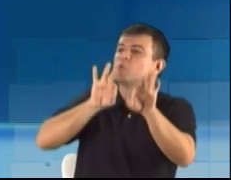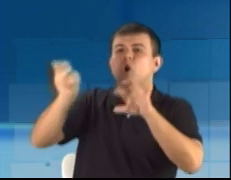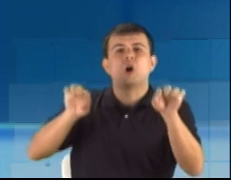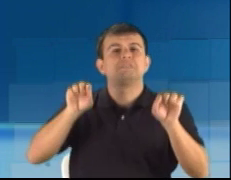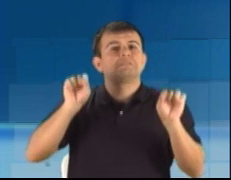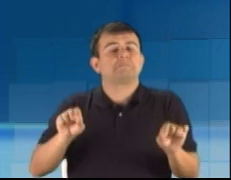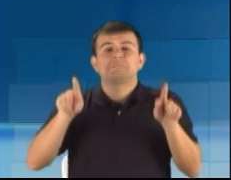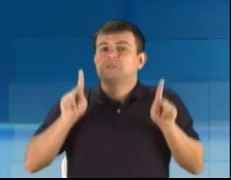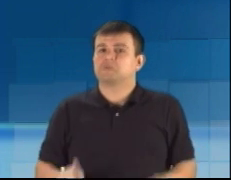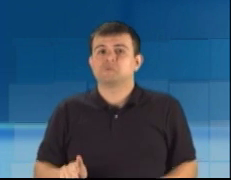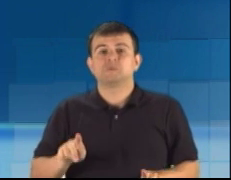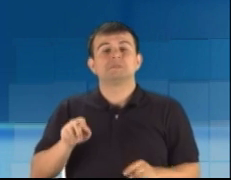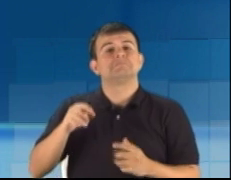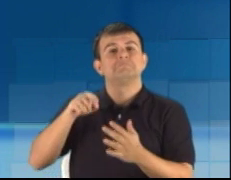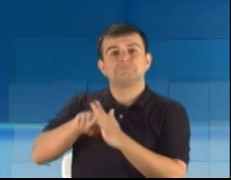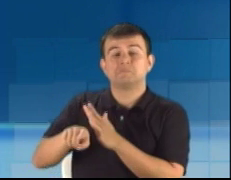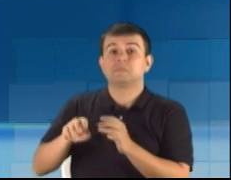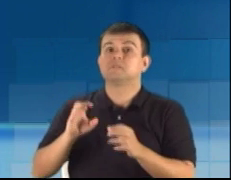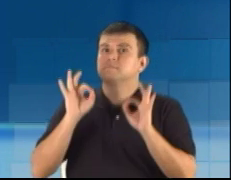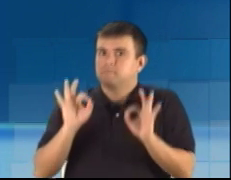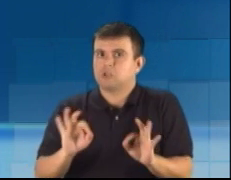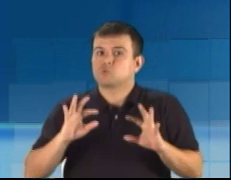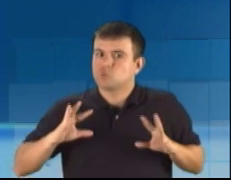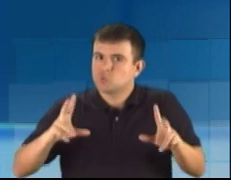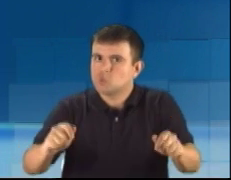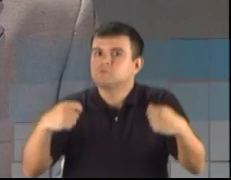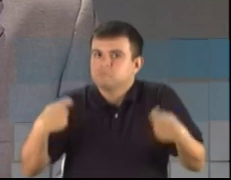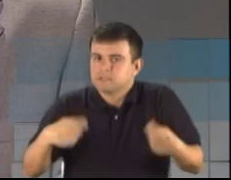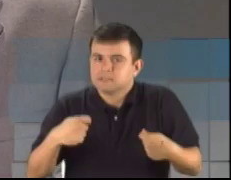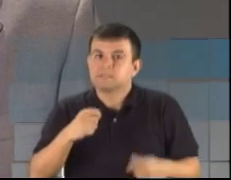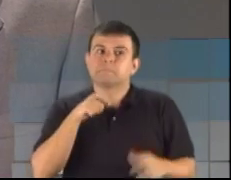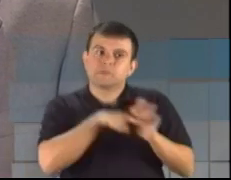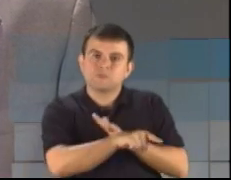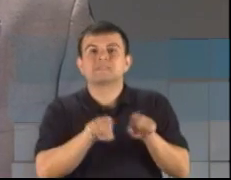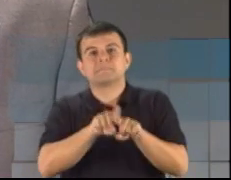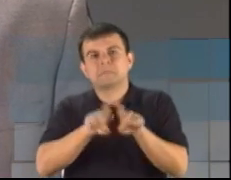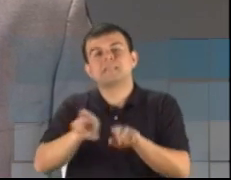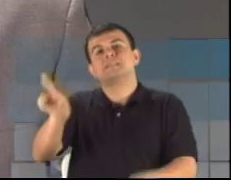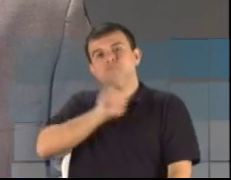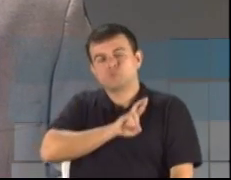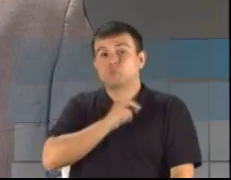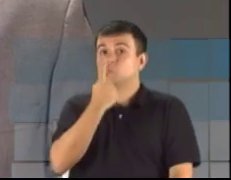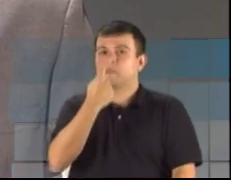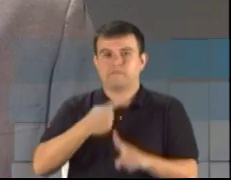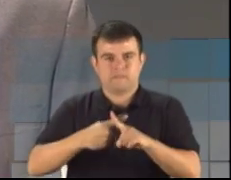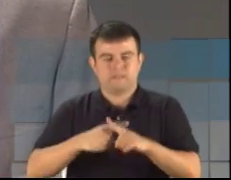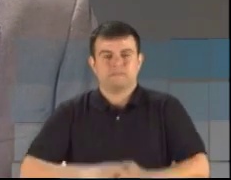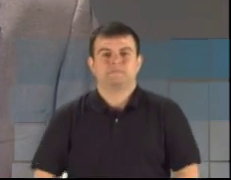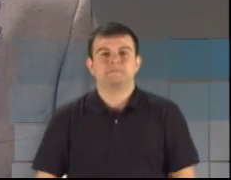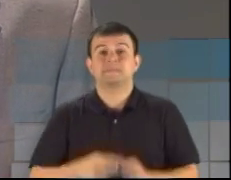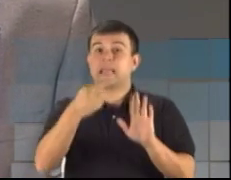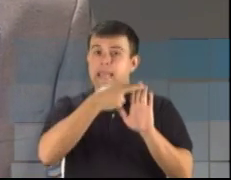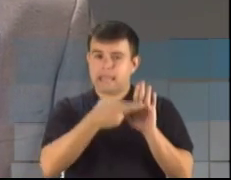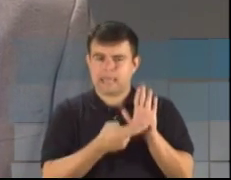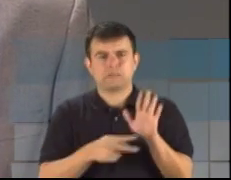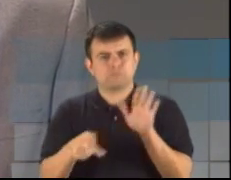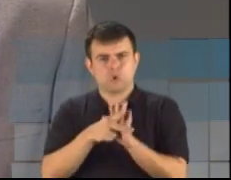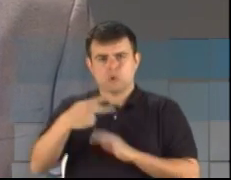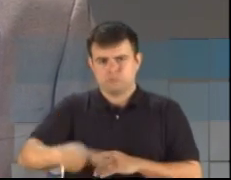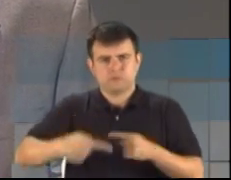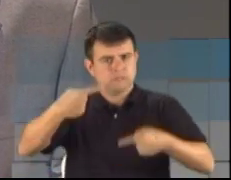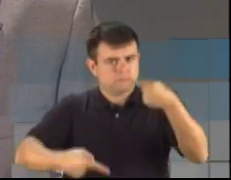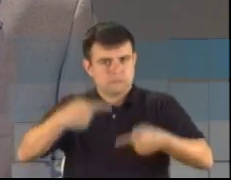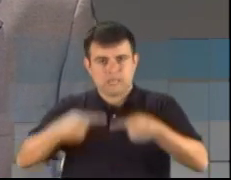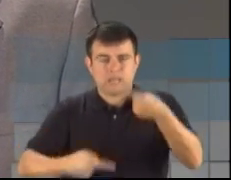que todos perguntem e respondam apenas uma vez. As regras do debate e a posição dos candidatos no